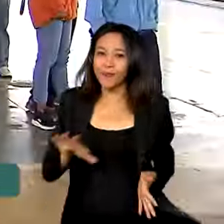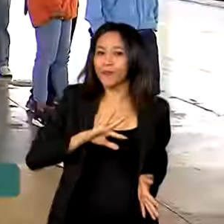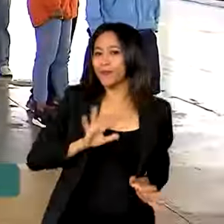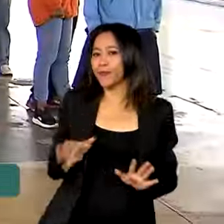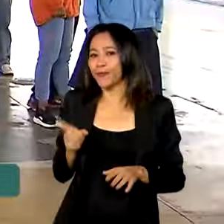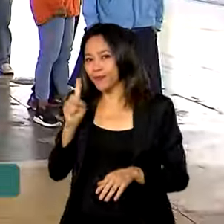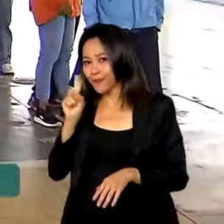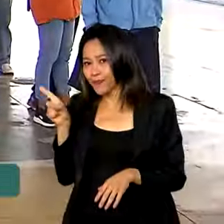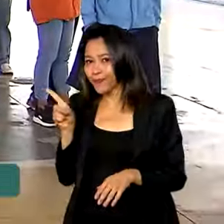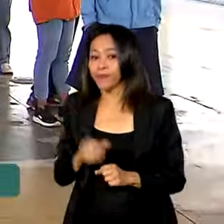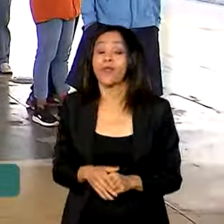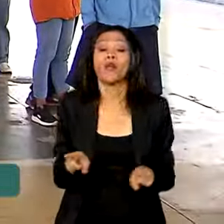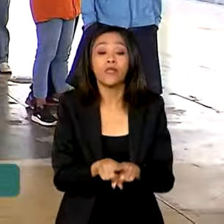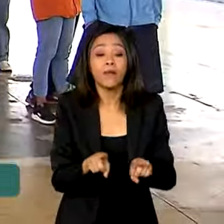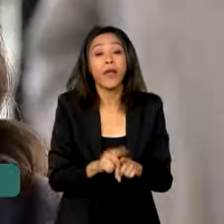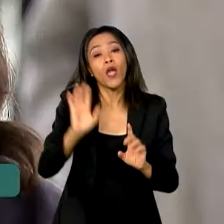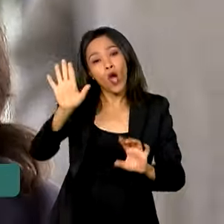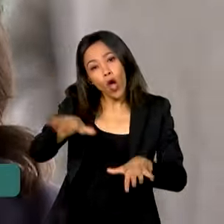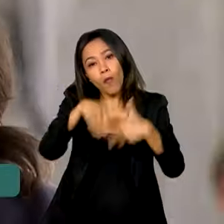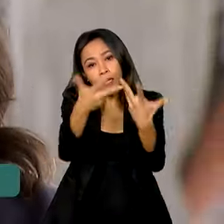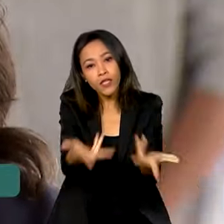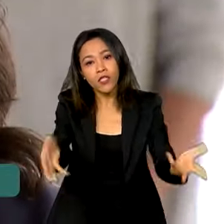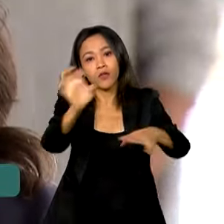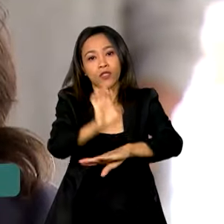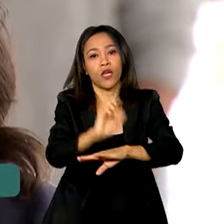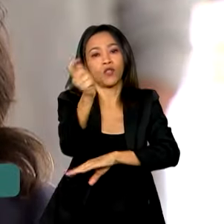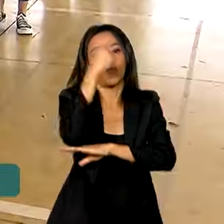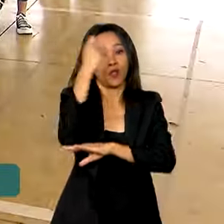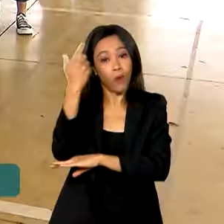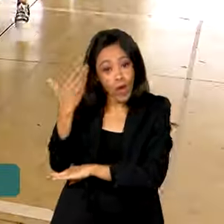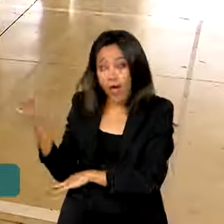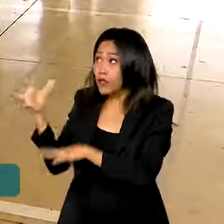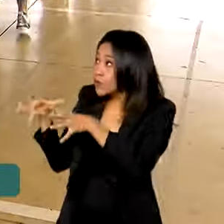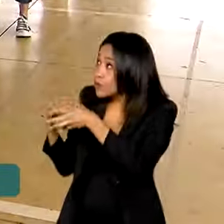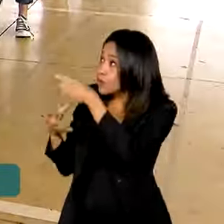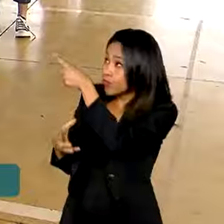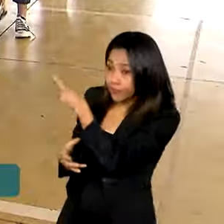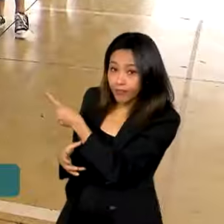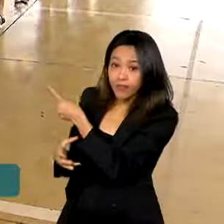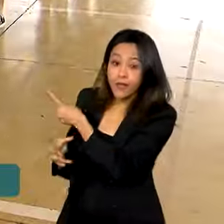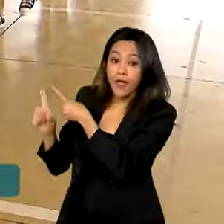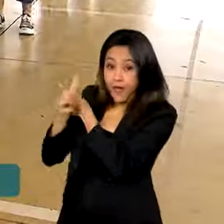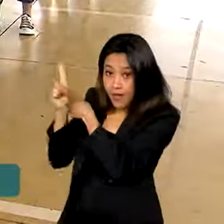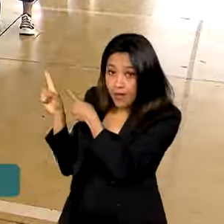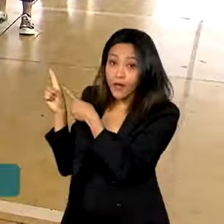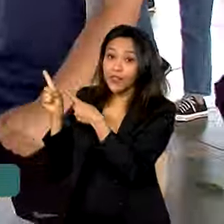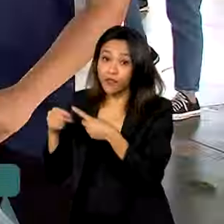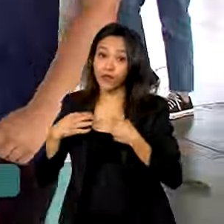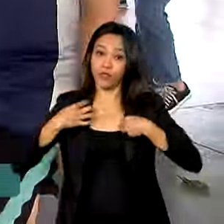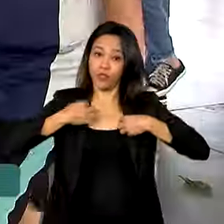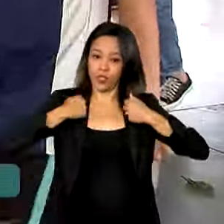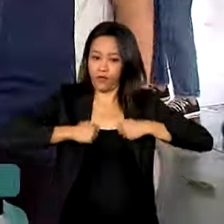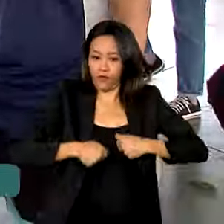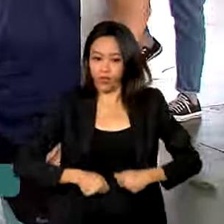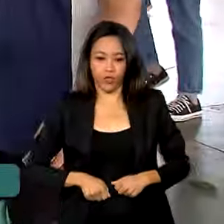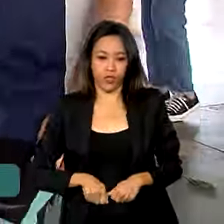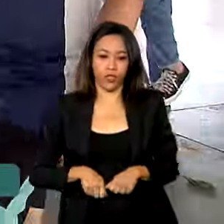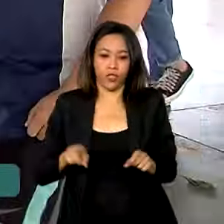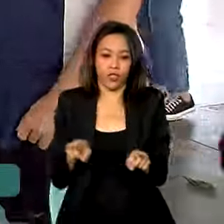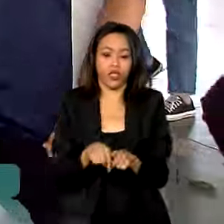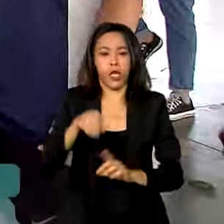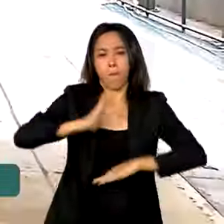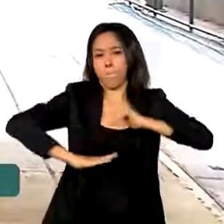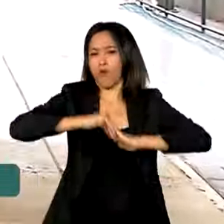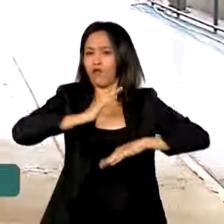Quem também vai homenagear o Rio Grande do Sul são esses estudantes. No desfile, eles vão se caracterizar usando roupas de